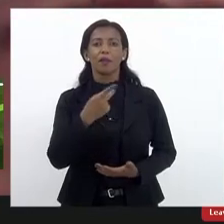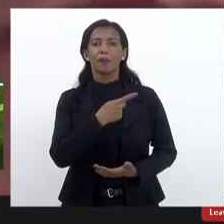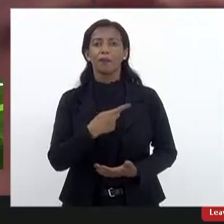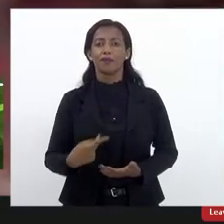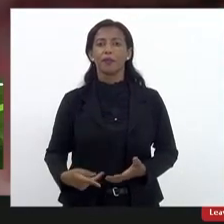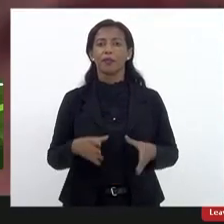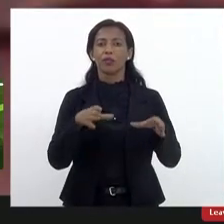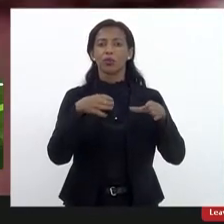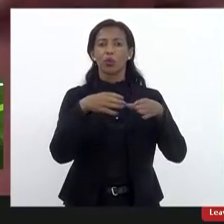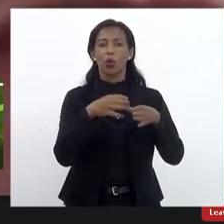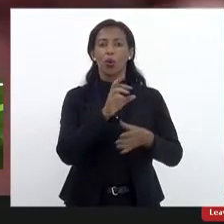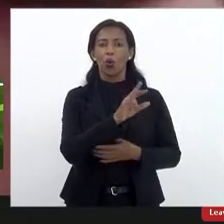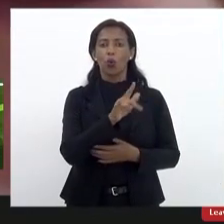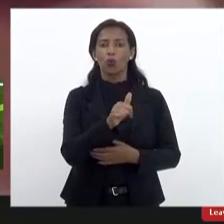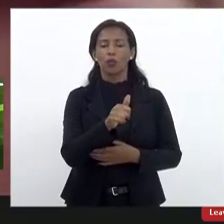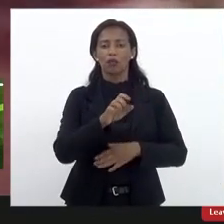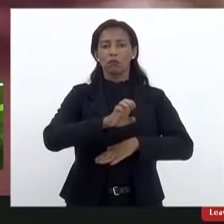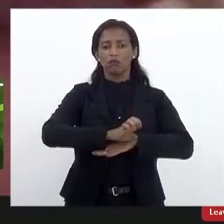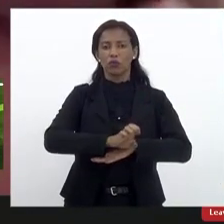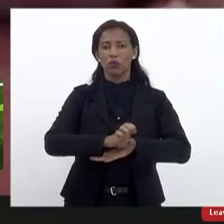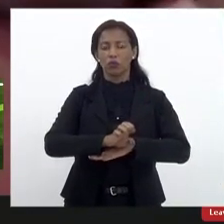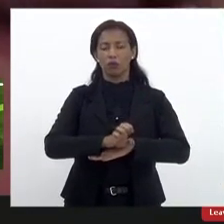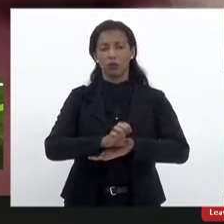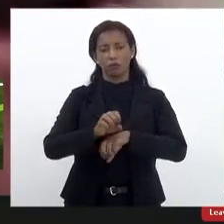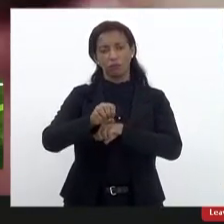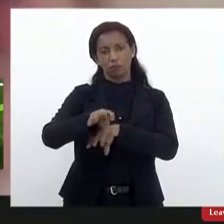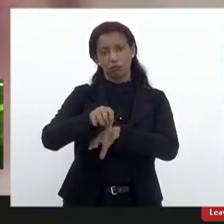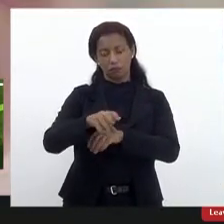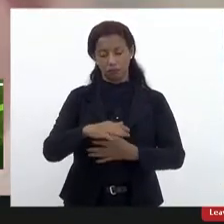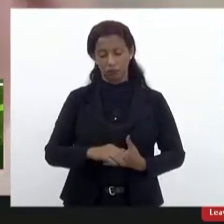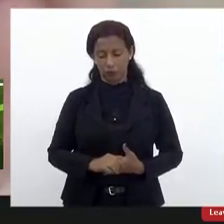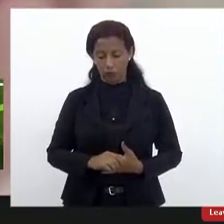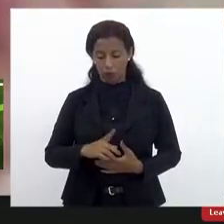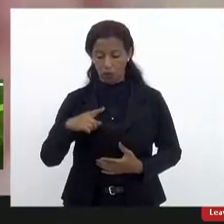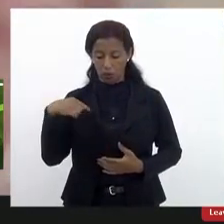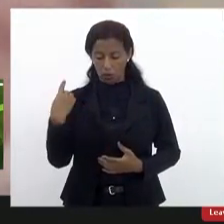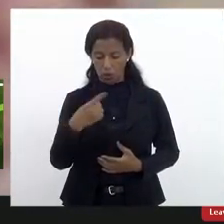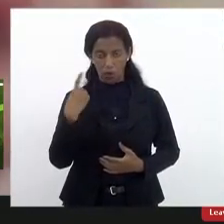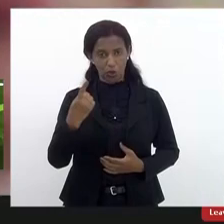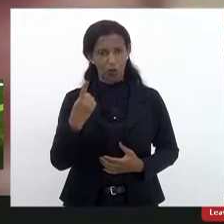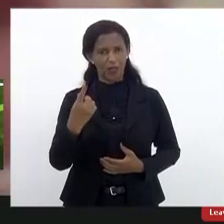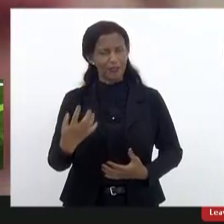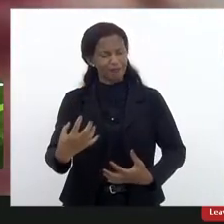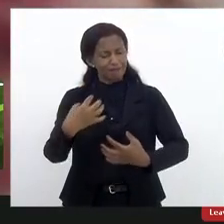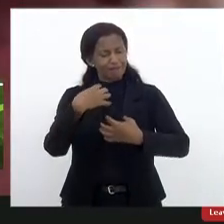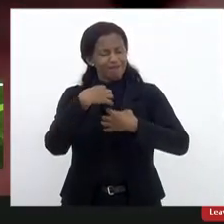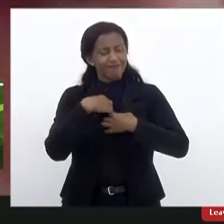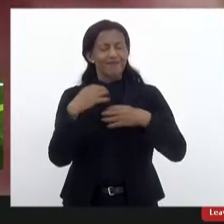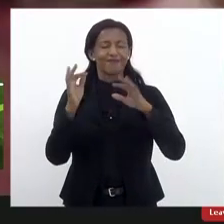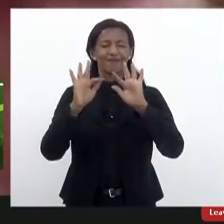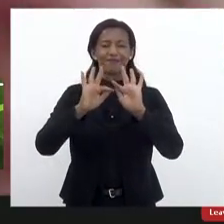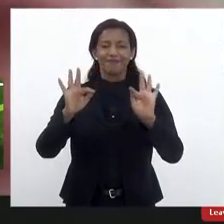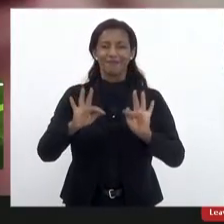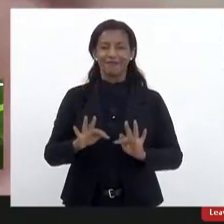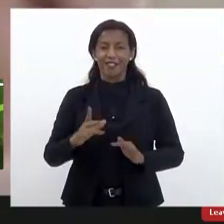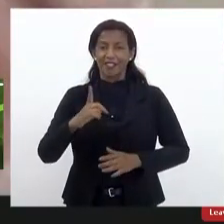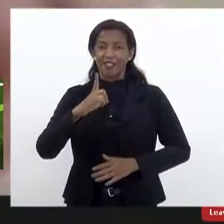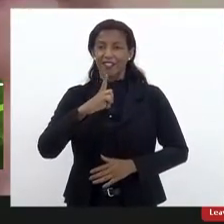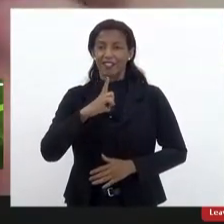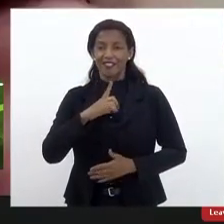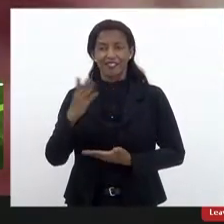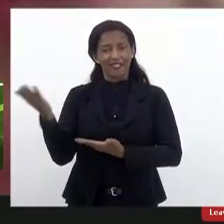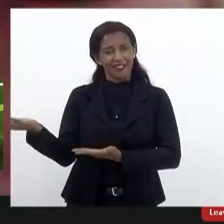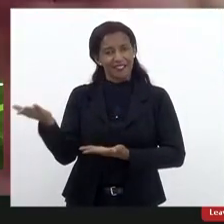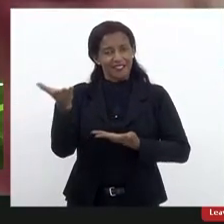do Conselho Estadual de Educação. Nós do Fórum ficamos felizes com a possibilidade de receber a